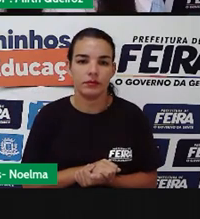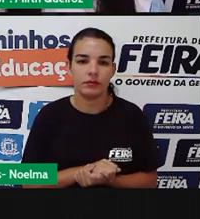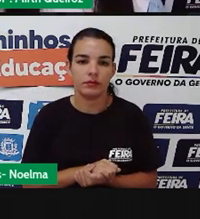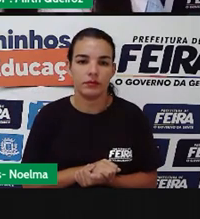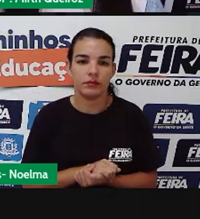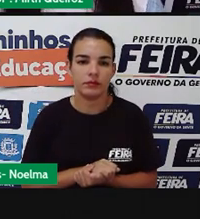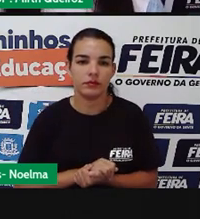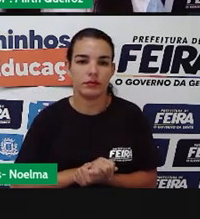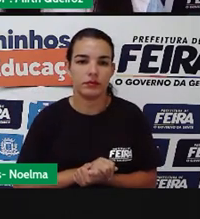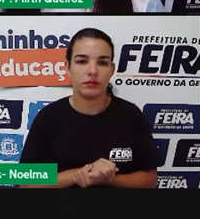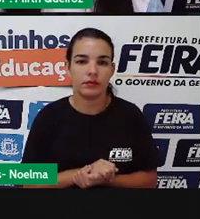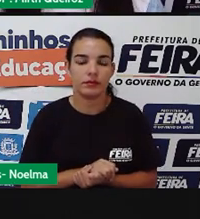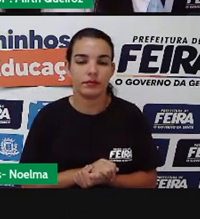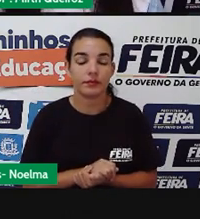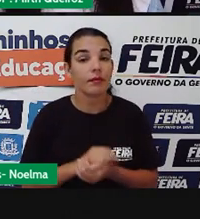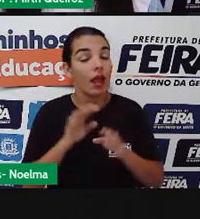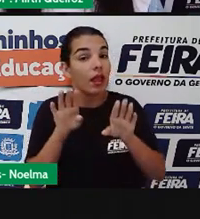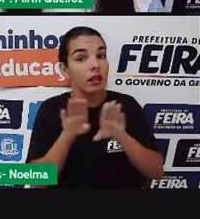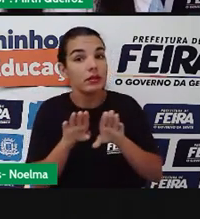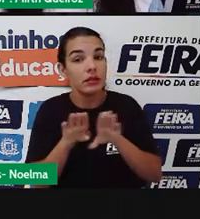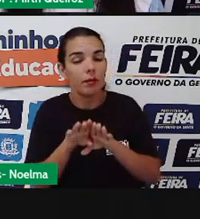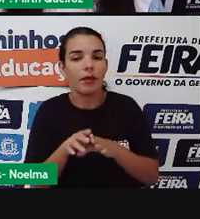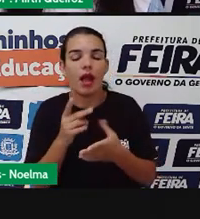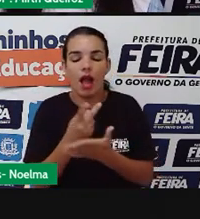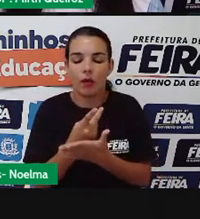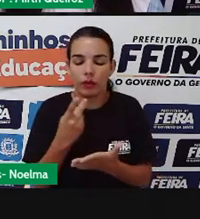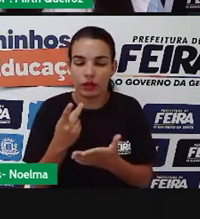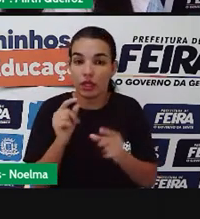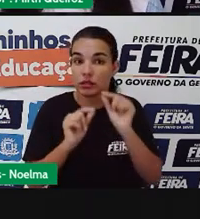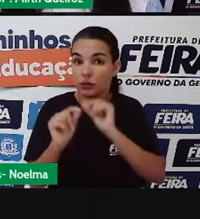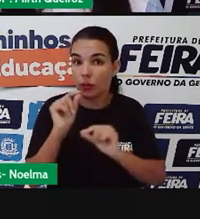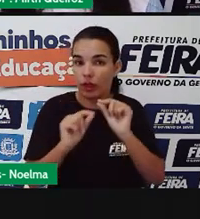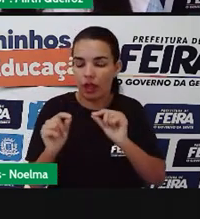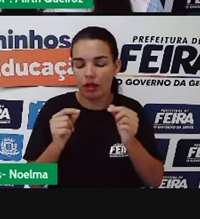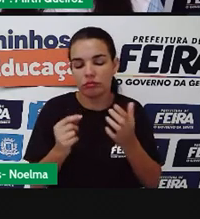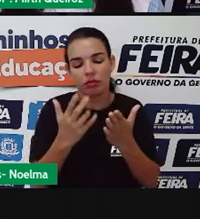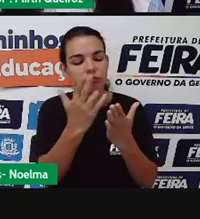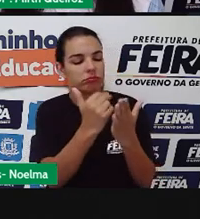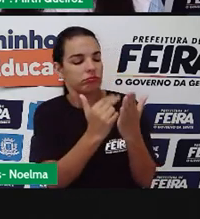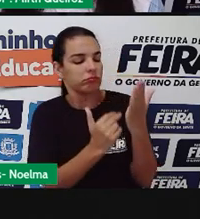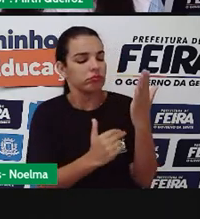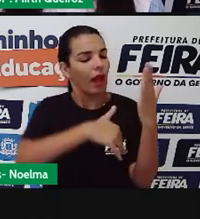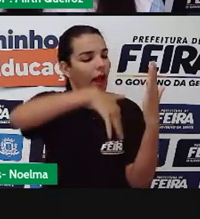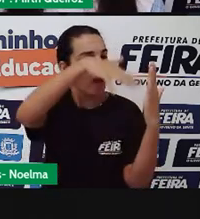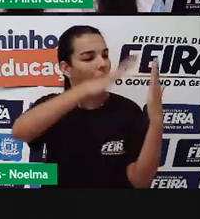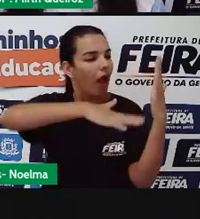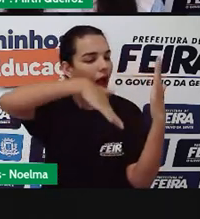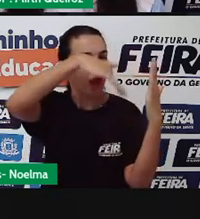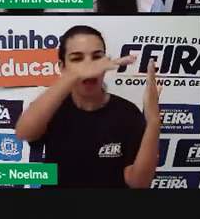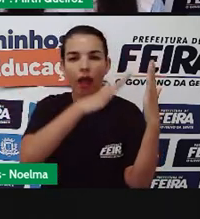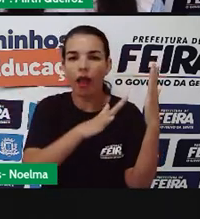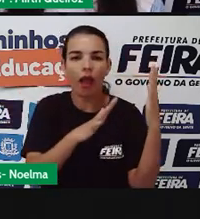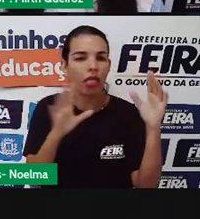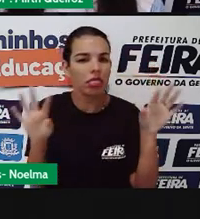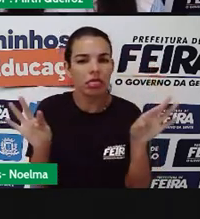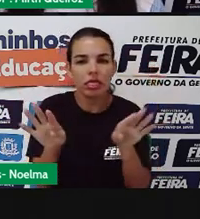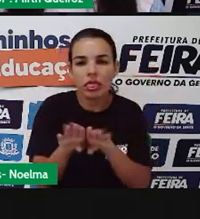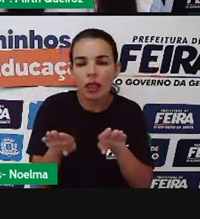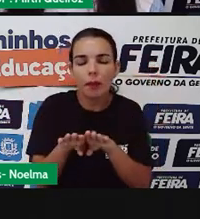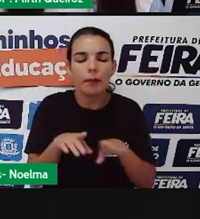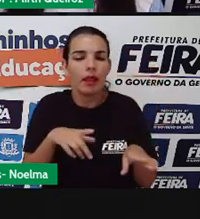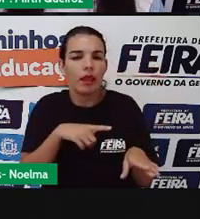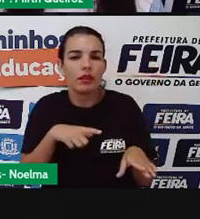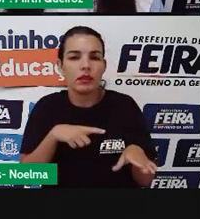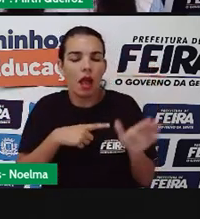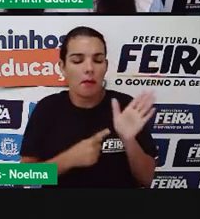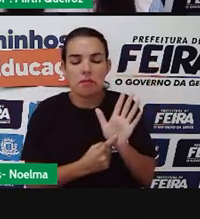E assim como acontece com as obras de arte, que a gente faz uma leitura, uma